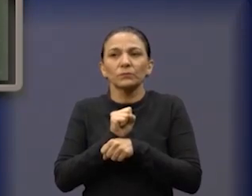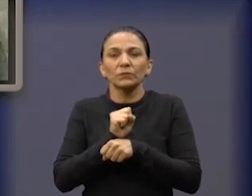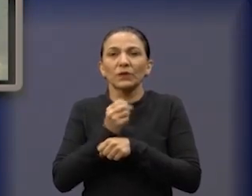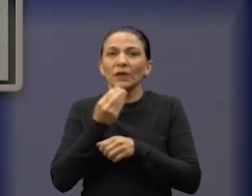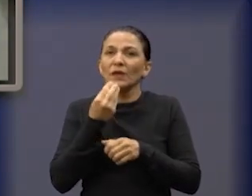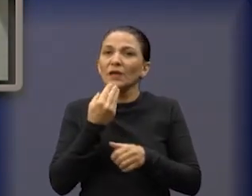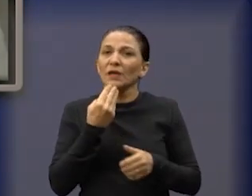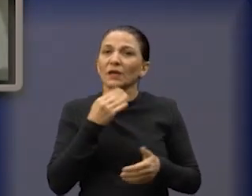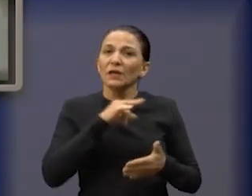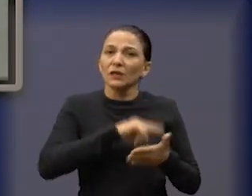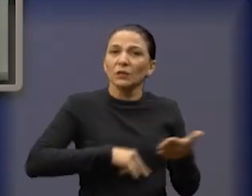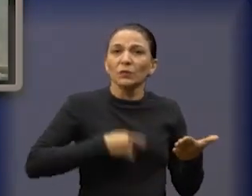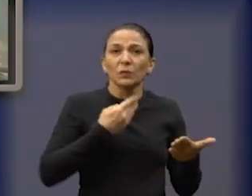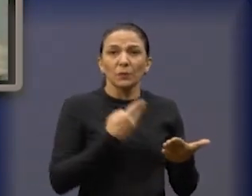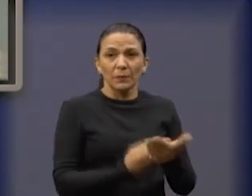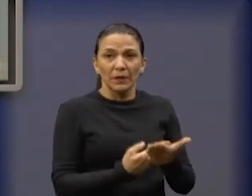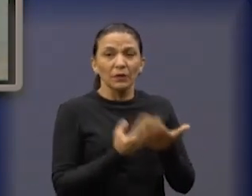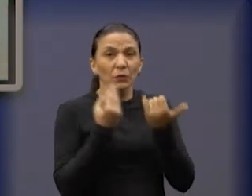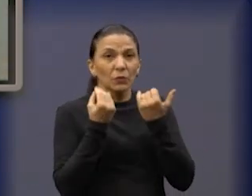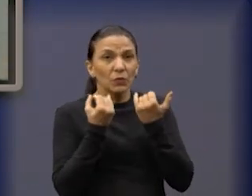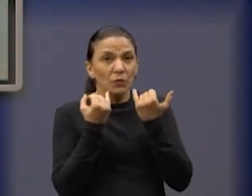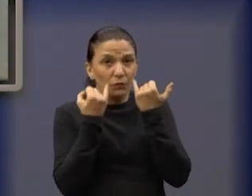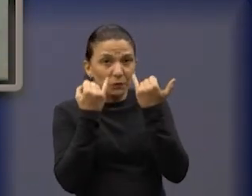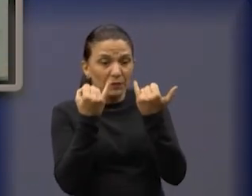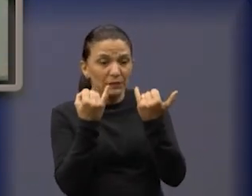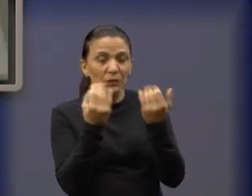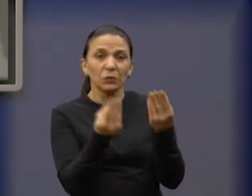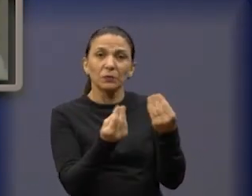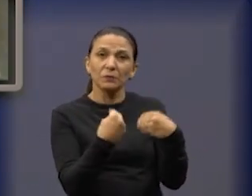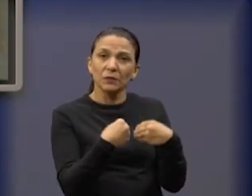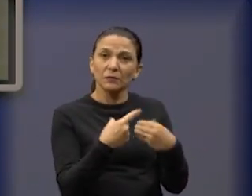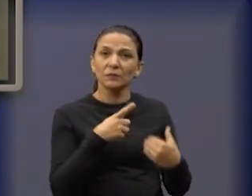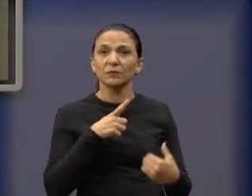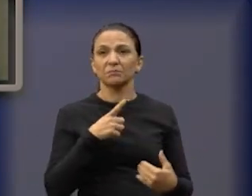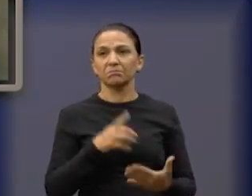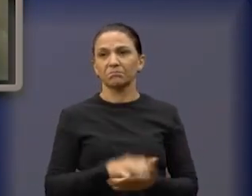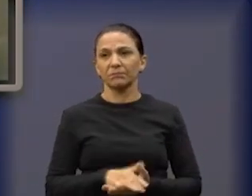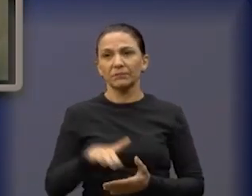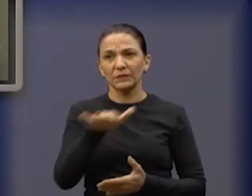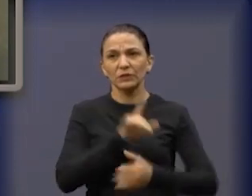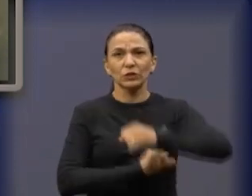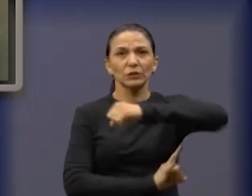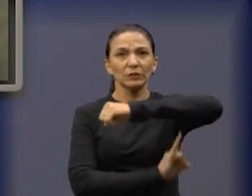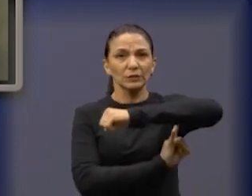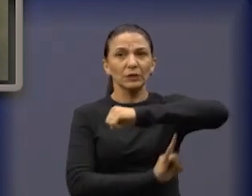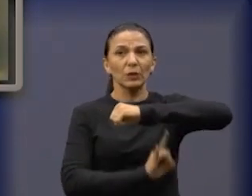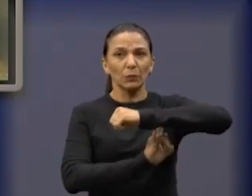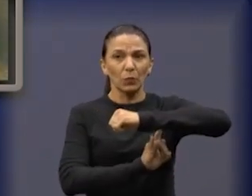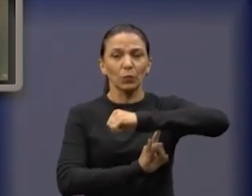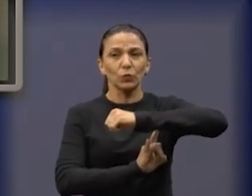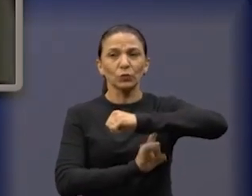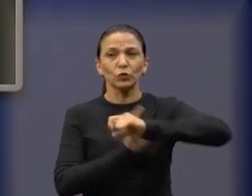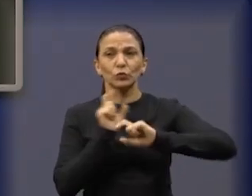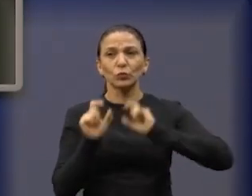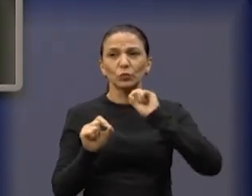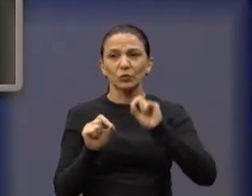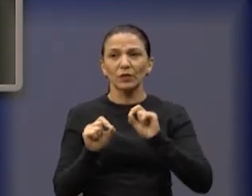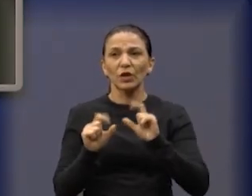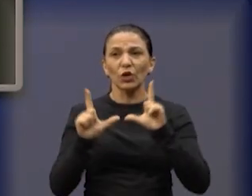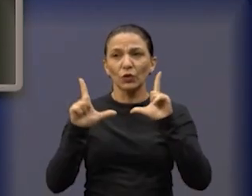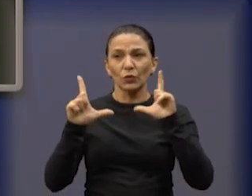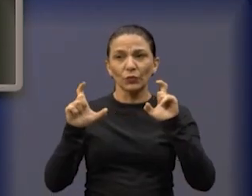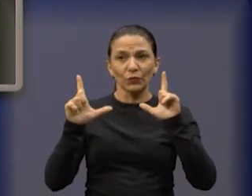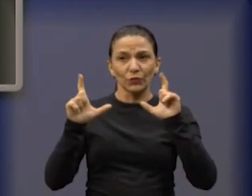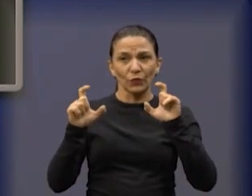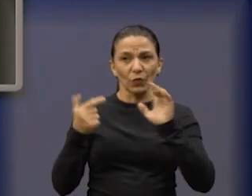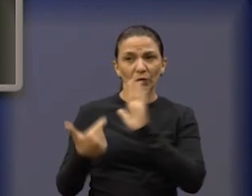requerimento, pedir as informações, ver o que tá acontecendo aí, né? Nessa área aí, essa ponte, pode passar próximo, Mário. É só a foto aí